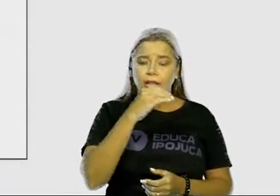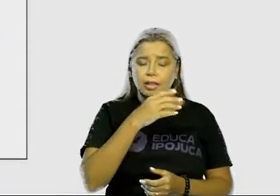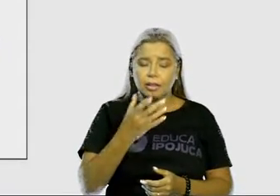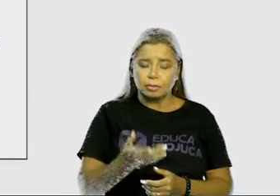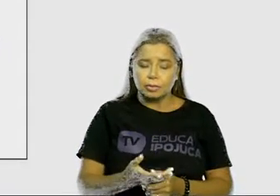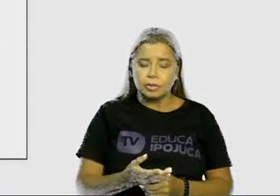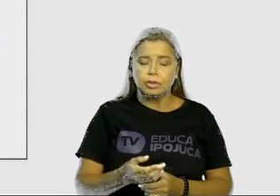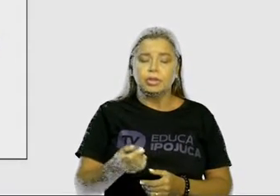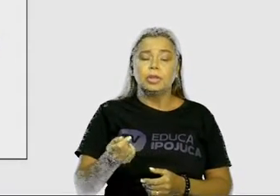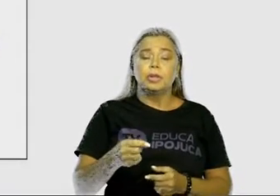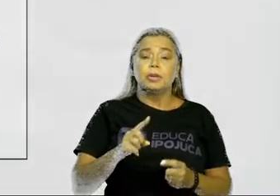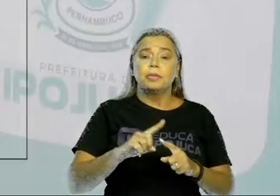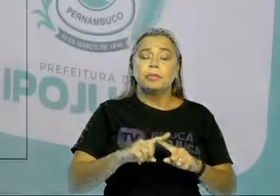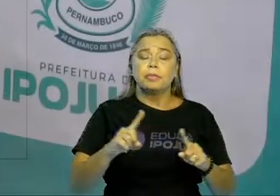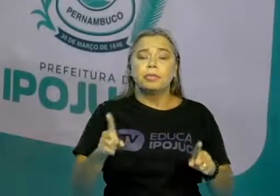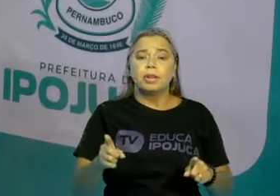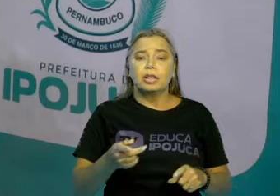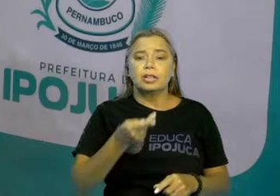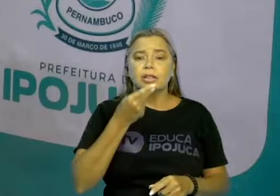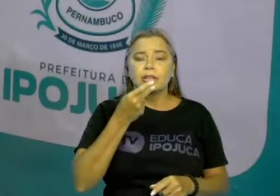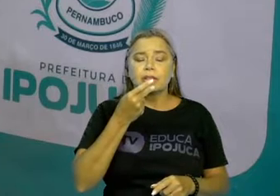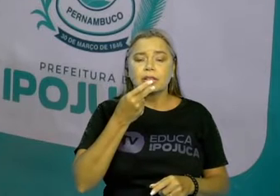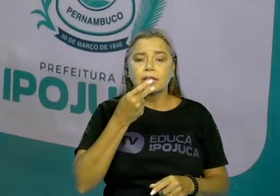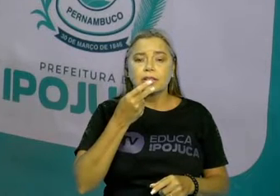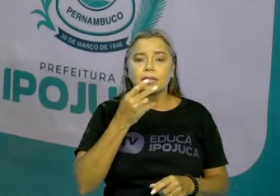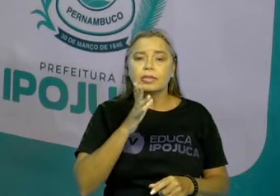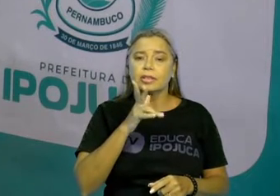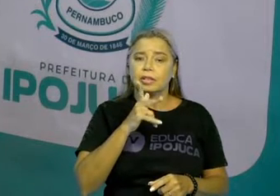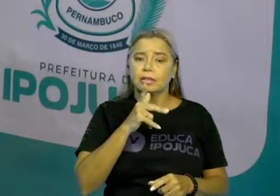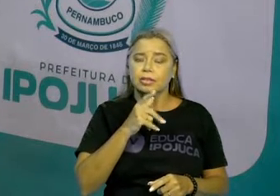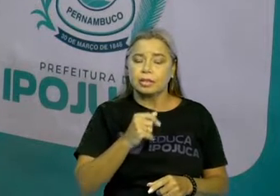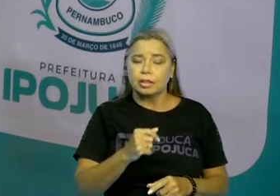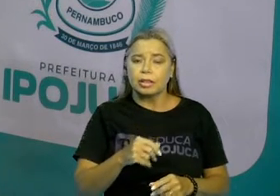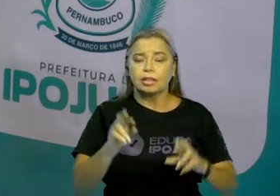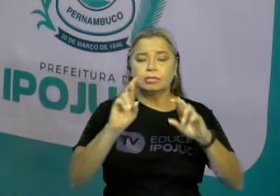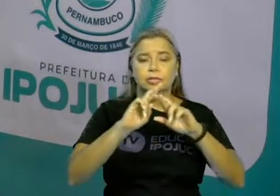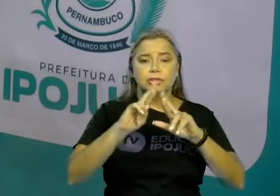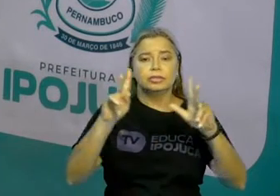sabe que o som é um pouquinho mais fechado, porque ele tem o som de B.